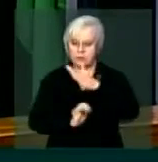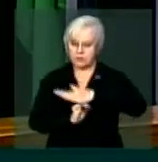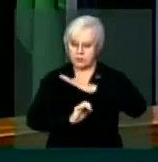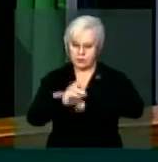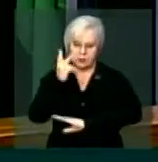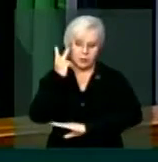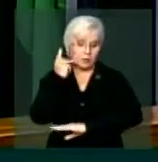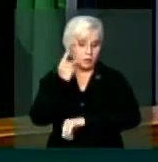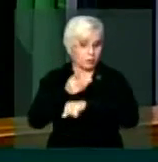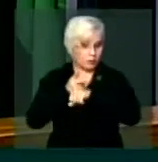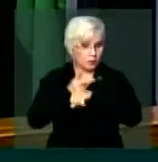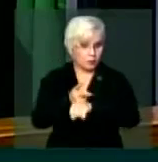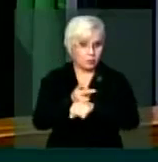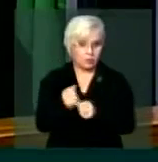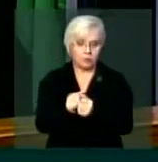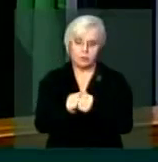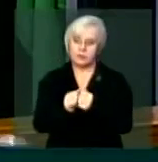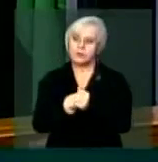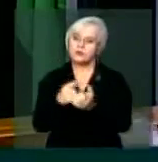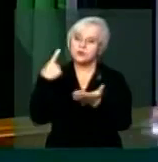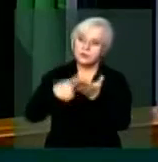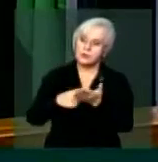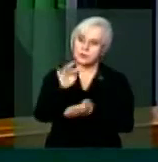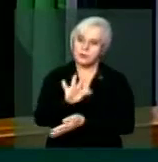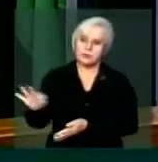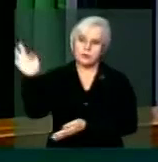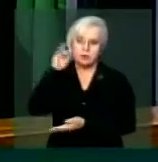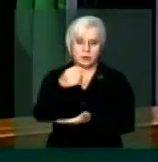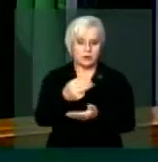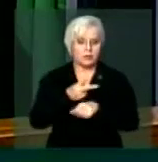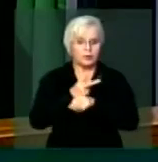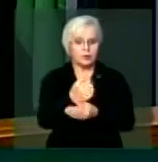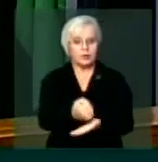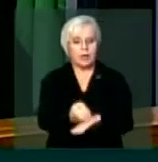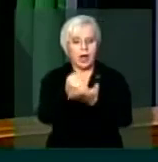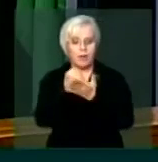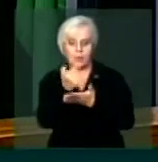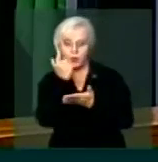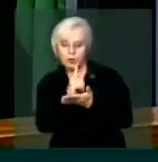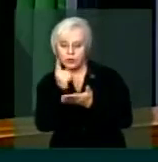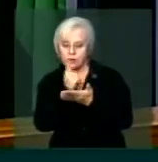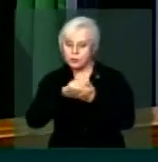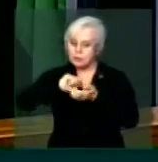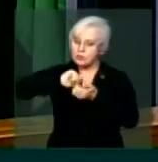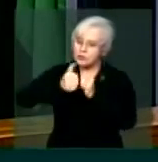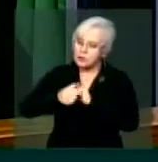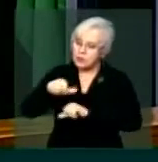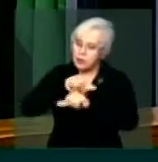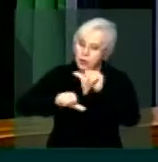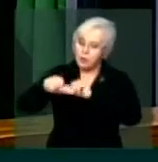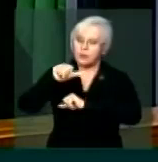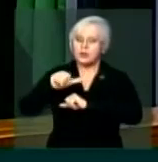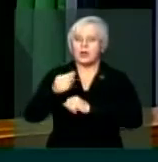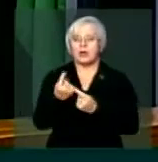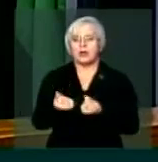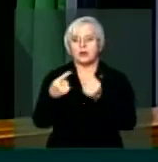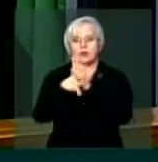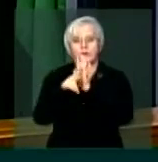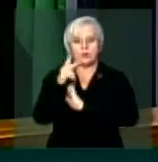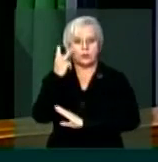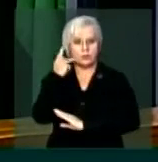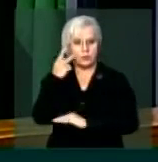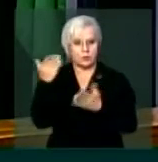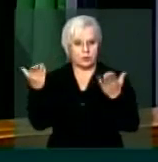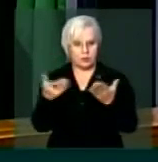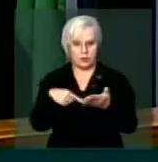buscam, a similitude dentro do Pacto Federativo, o apoio necessário para que nós possamos dinamizar a economia cearense. E nesse